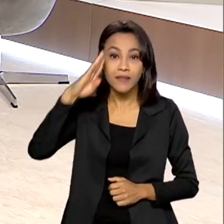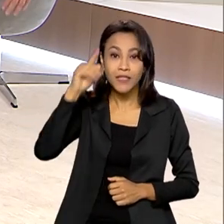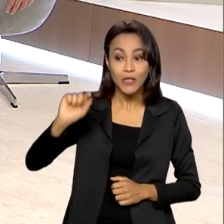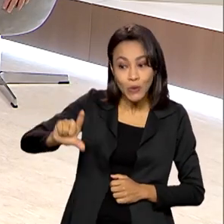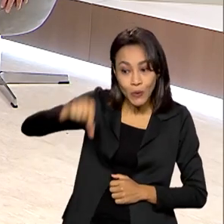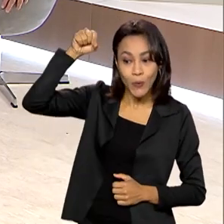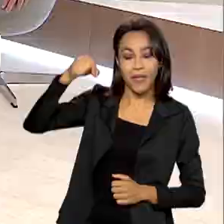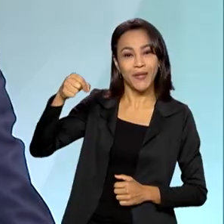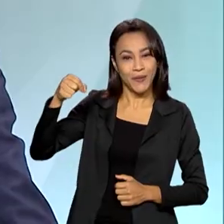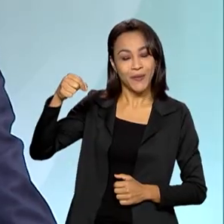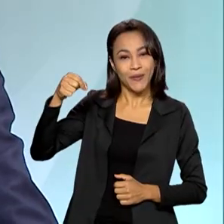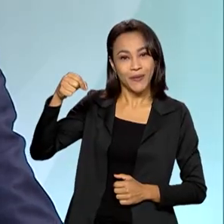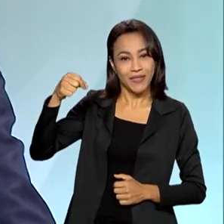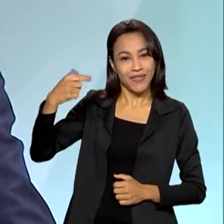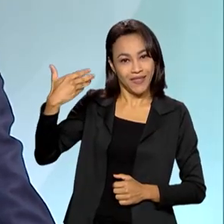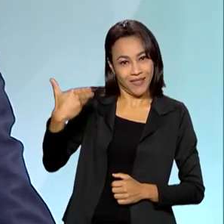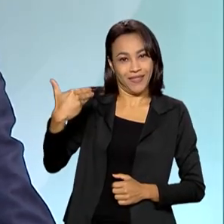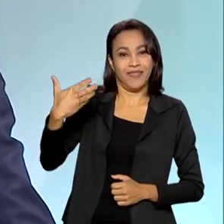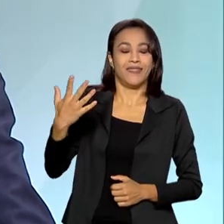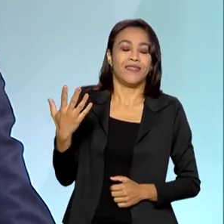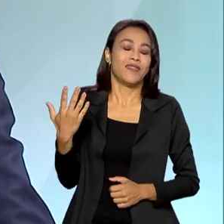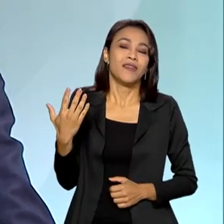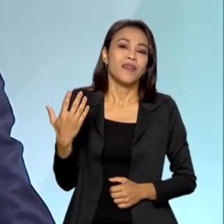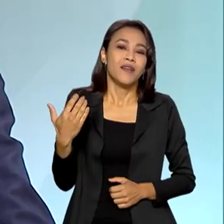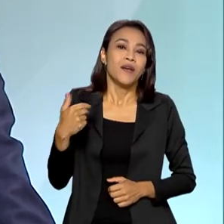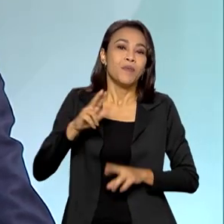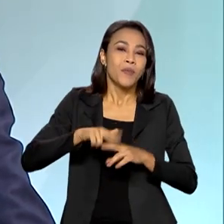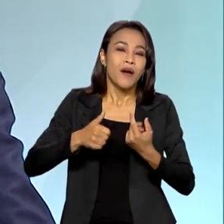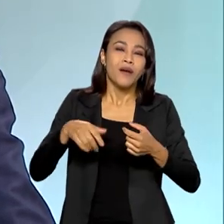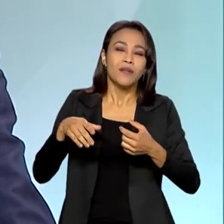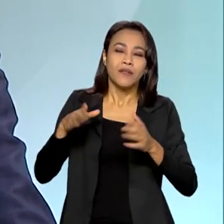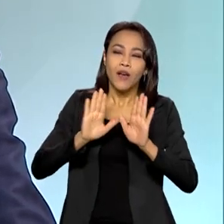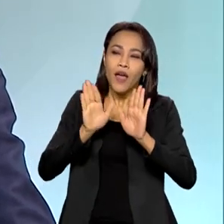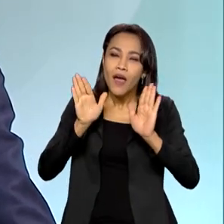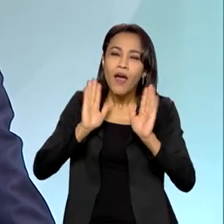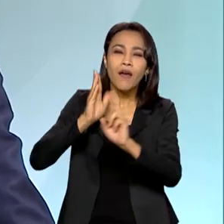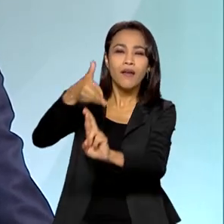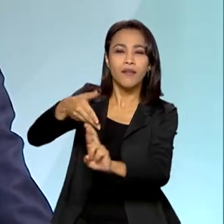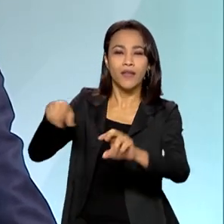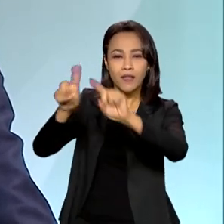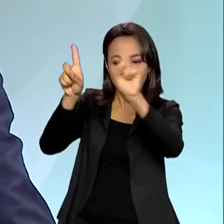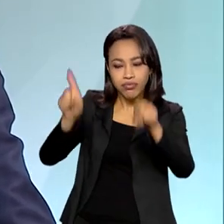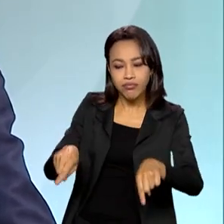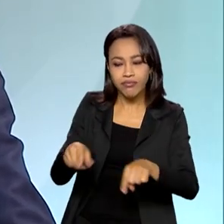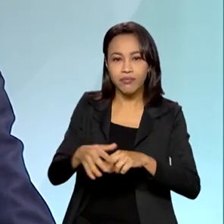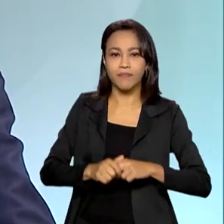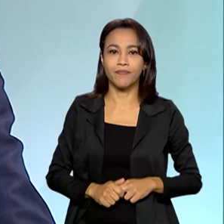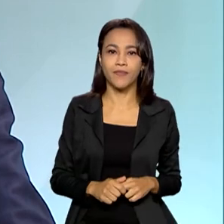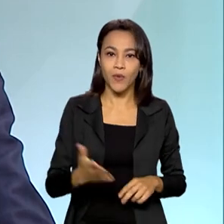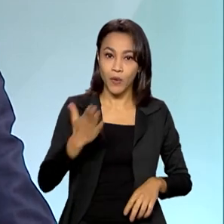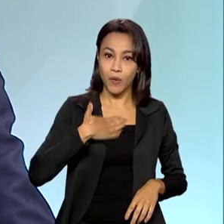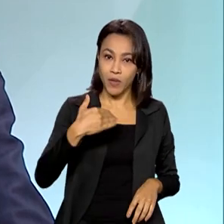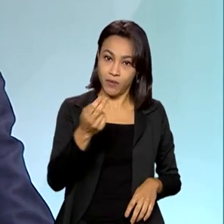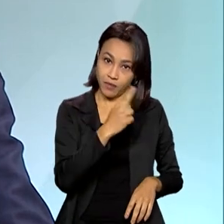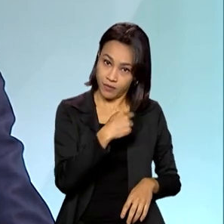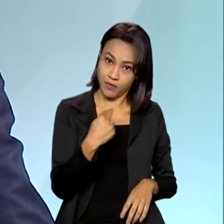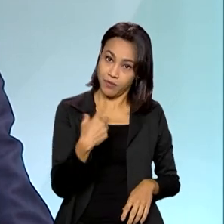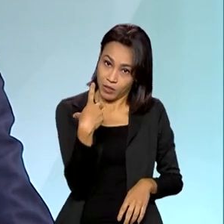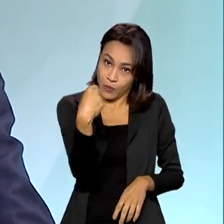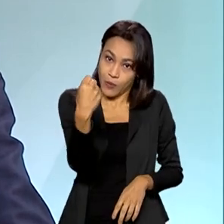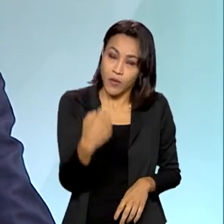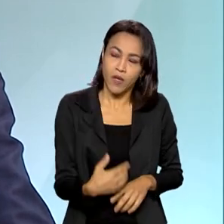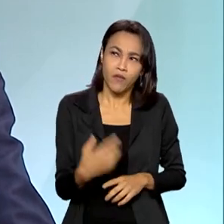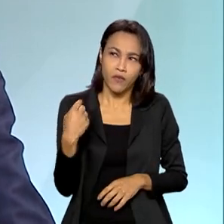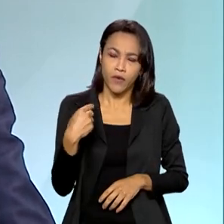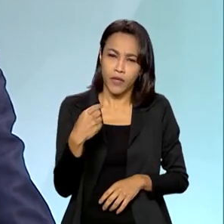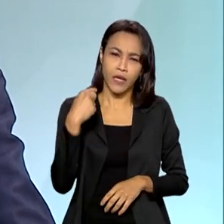de alguma forma, fez uma deferência ao corpo de funcionários. Bom, minha nomeação, ingressei em 1º de abril